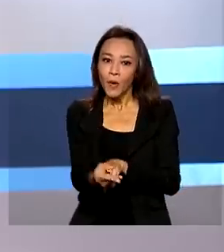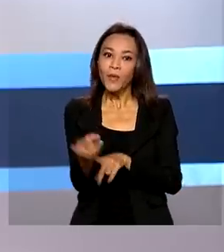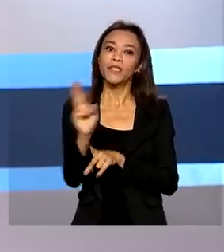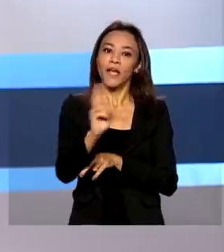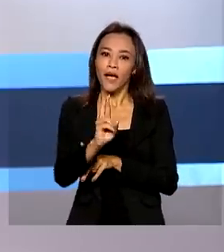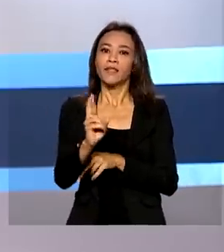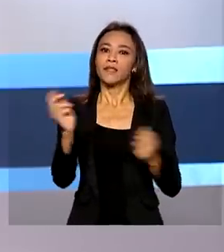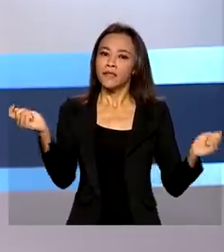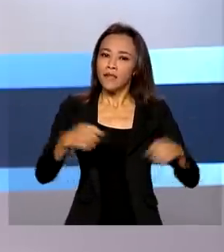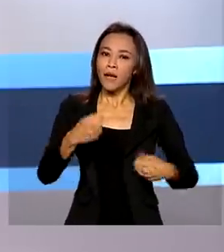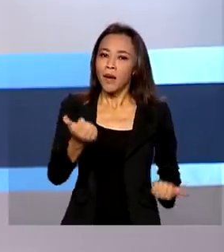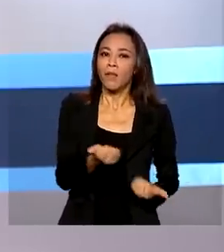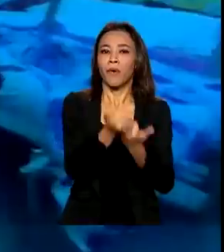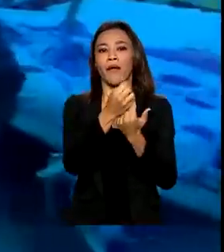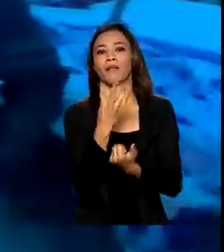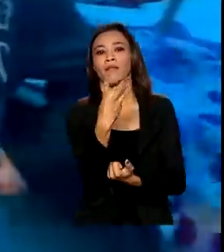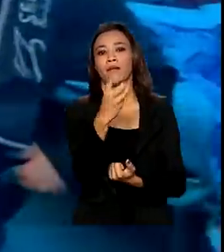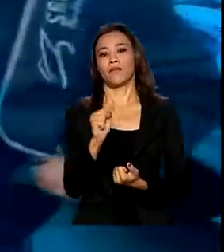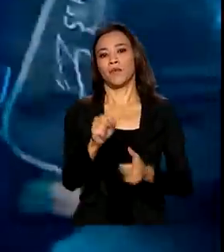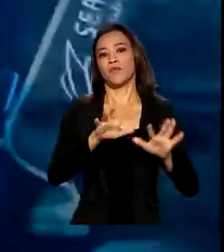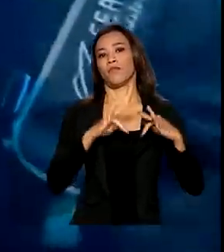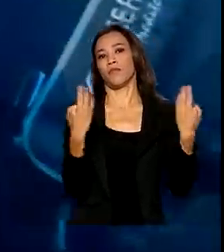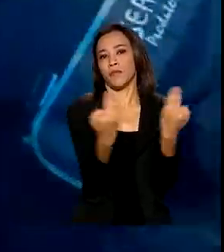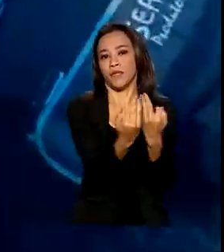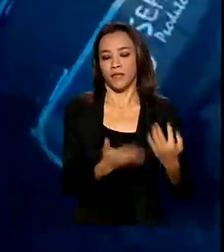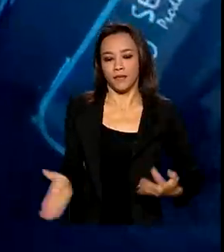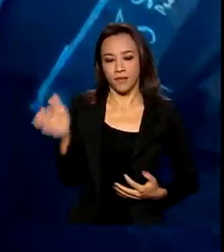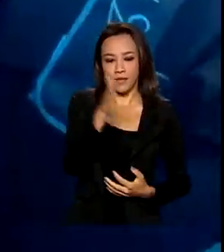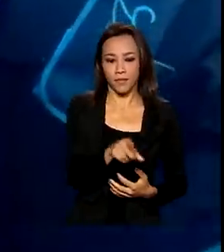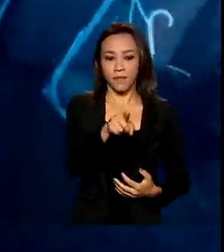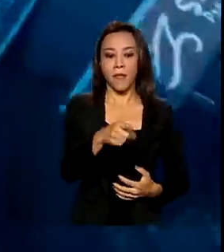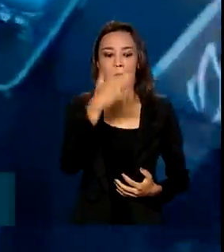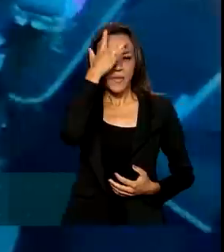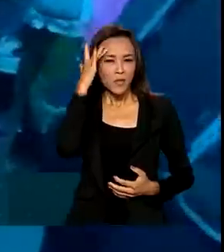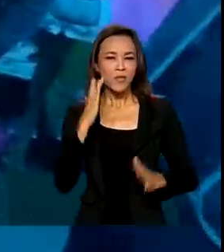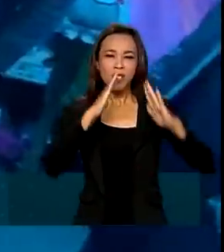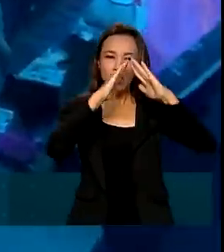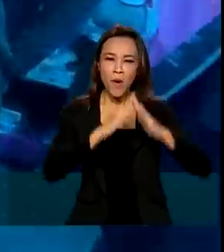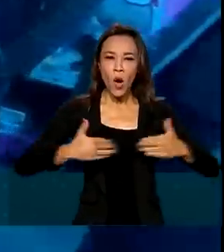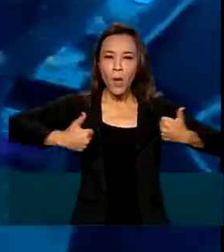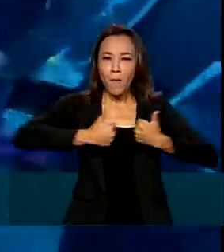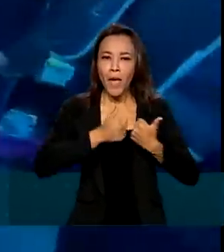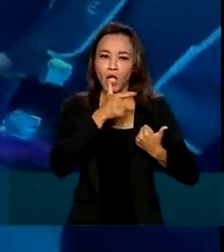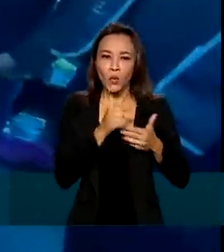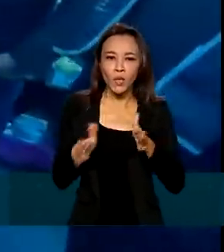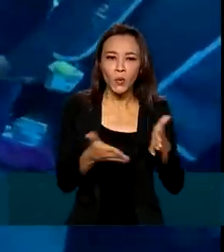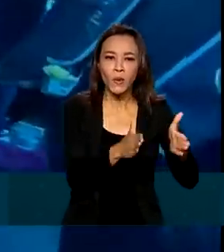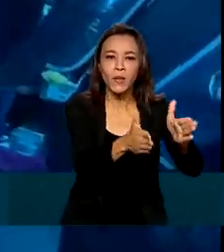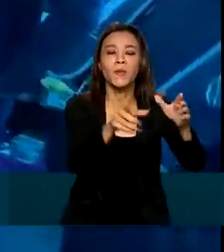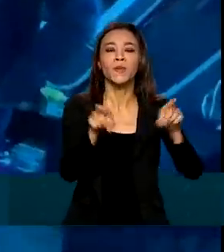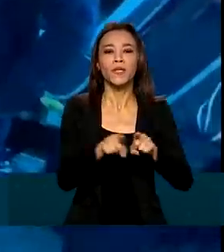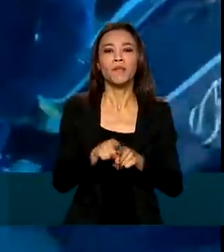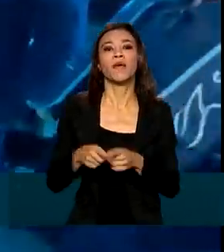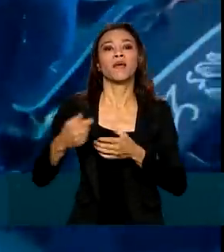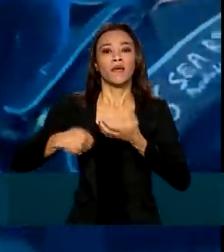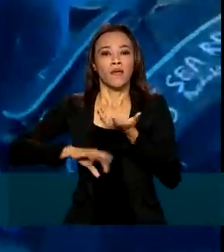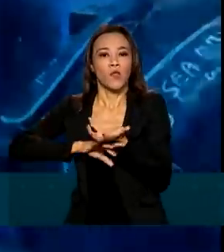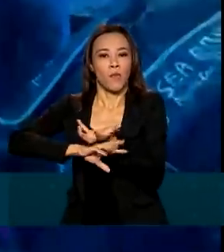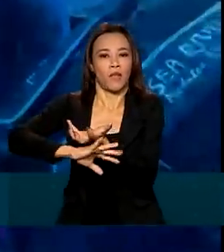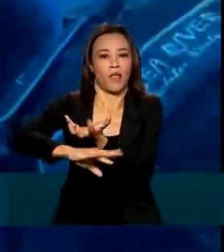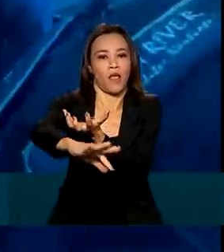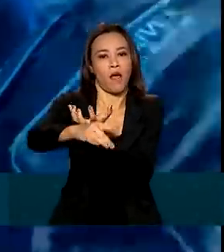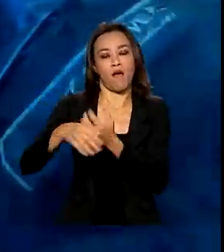cerca de 3 mil famílias. Famílias de ribeirinhos e trabalhadores rurais do Pantanal, em Mato Grosso do Sul,